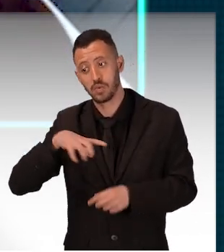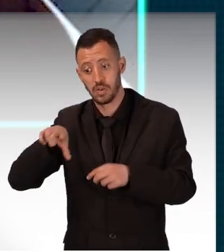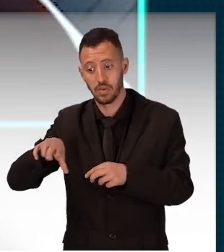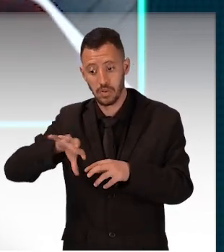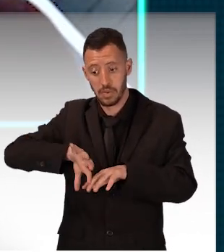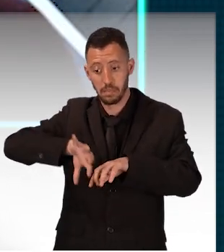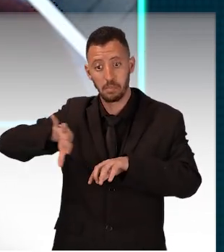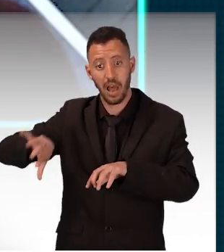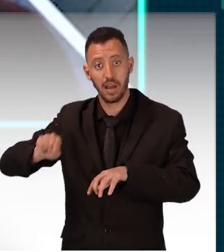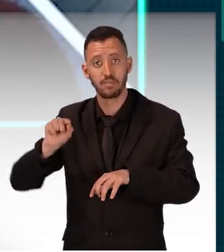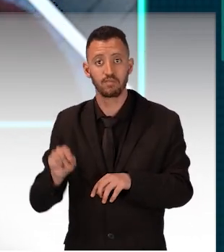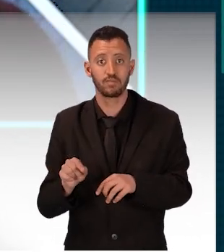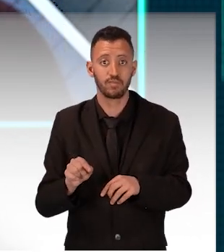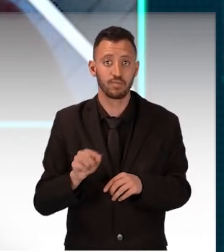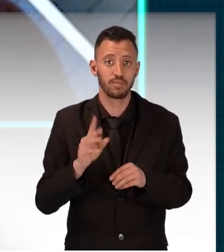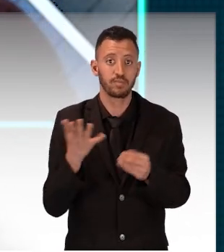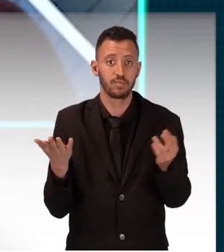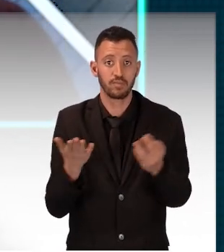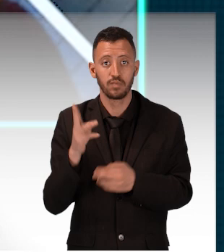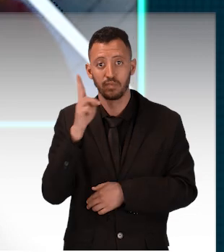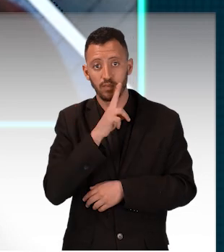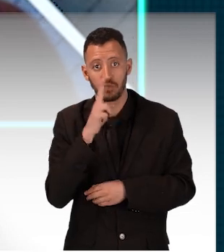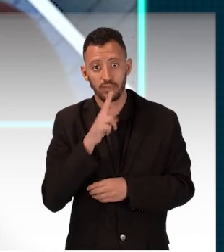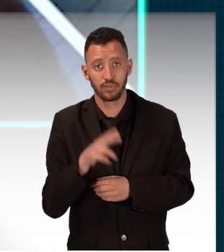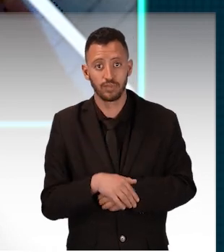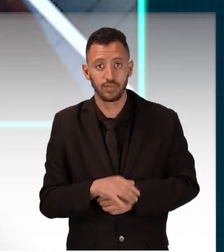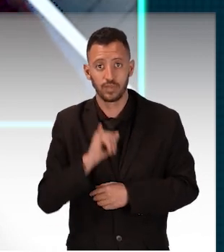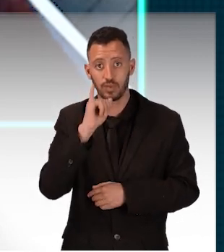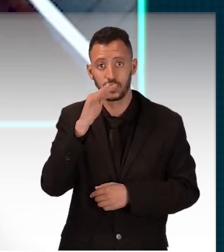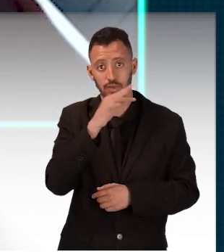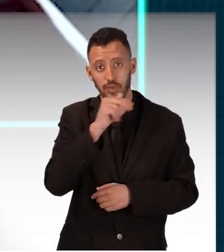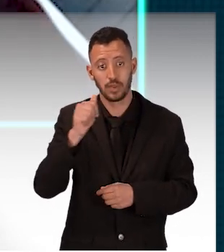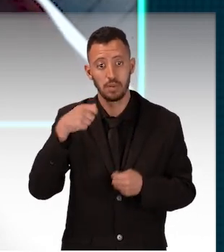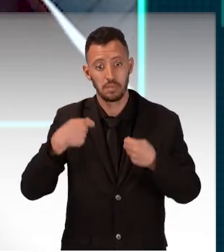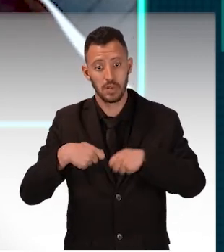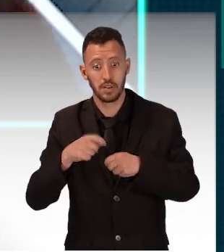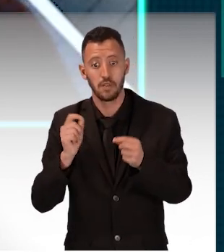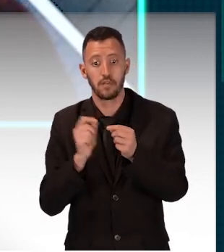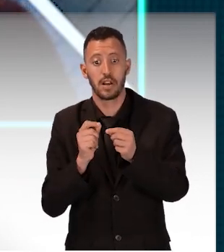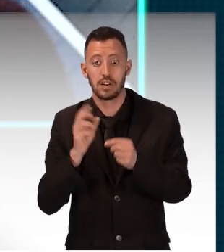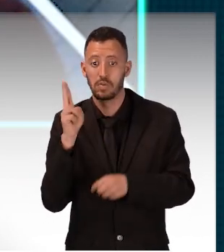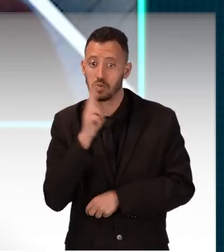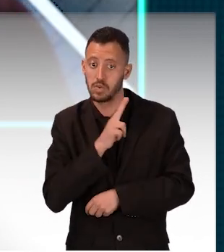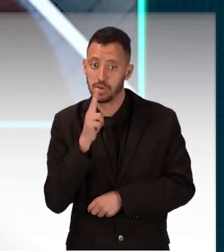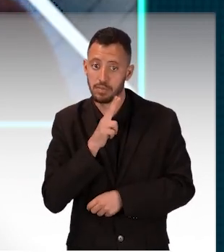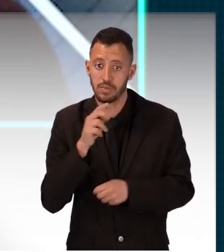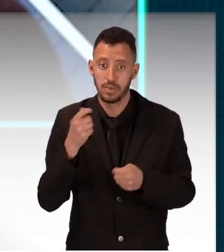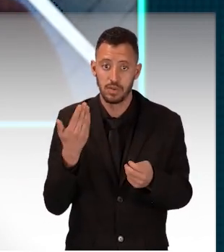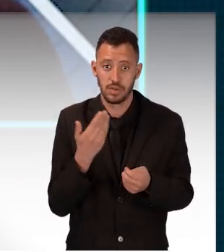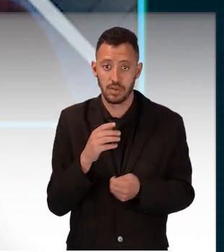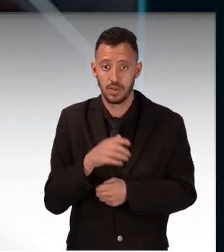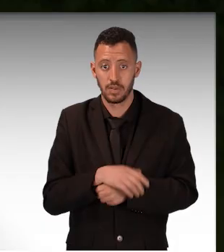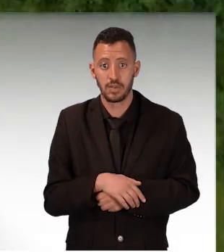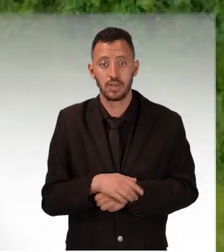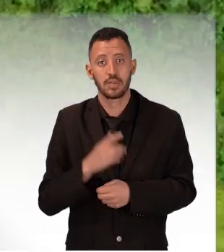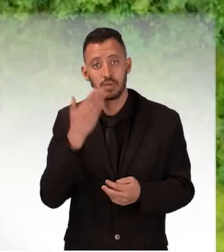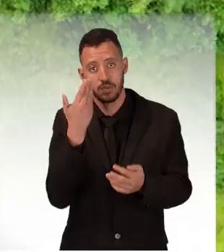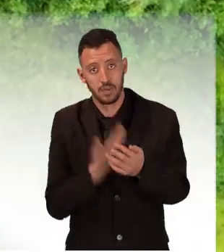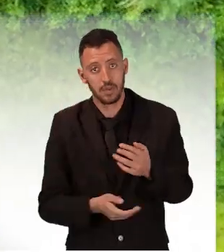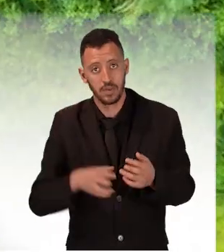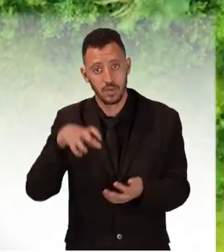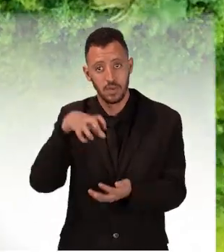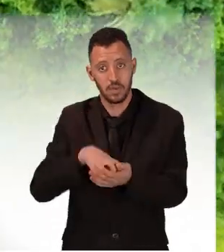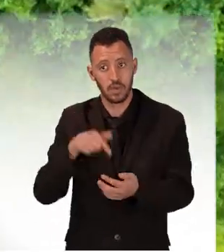separar esse artefato histórico e colocar imediatamente para que o IPHAN tome as medidas necessárias para esse catalogamento, não haja